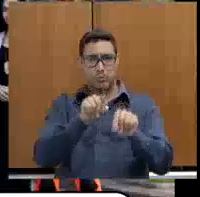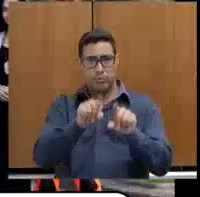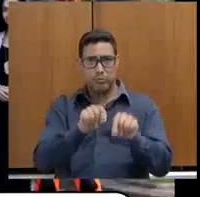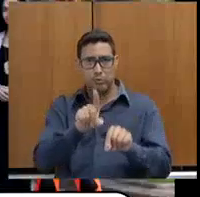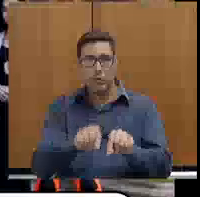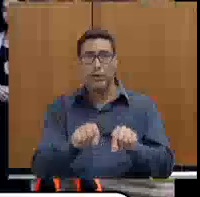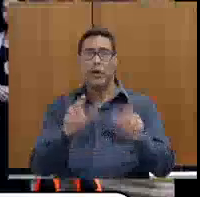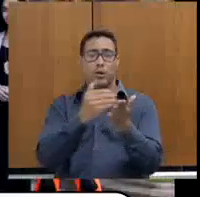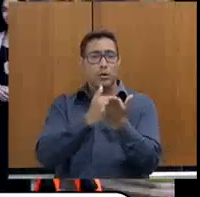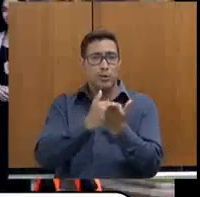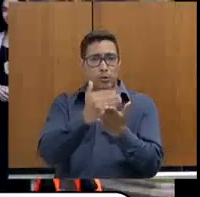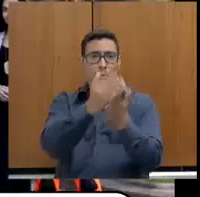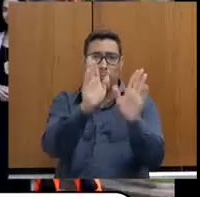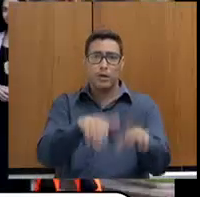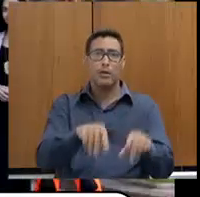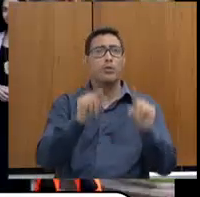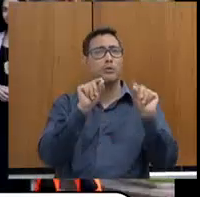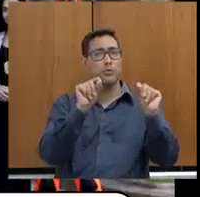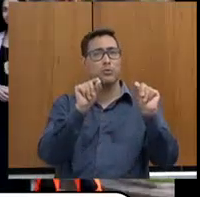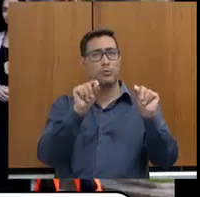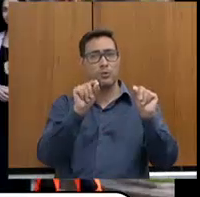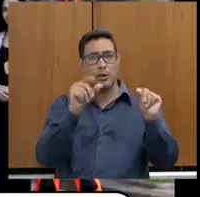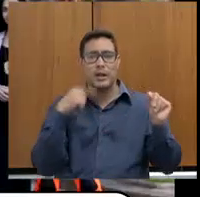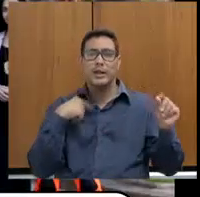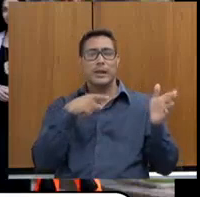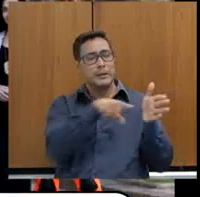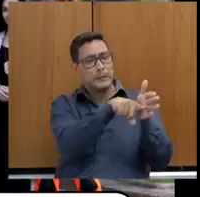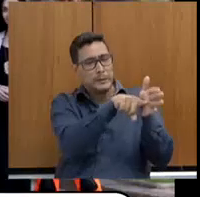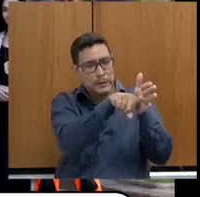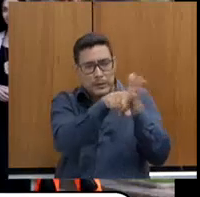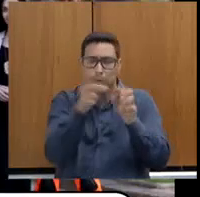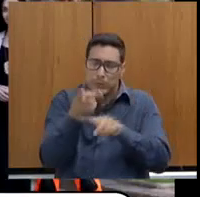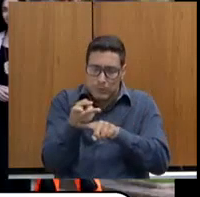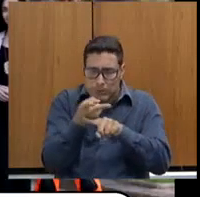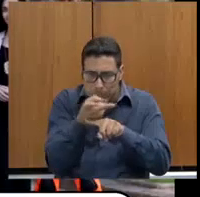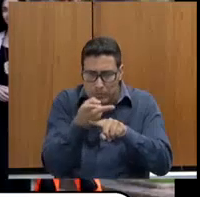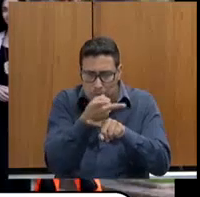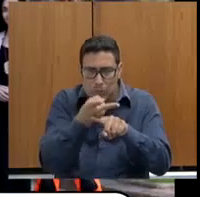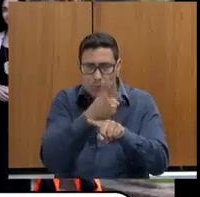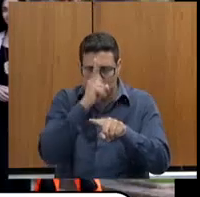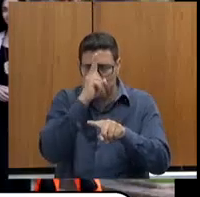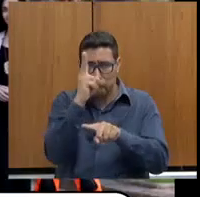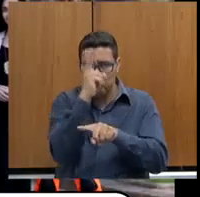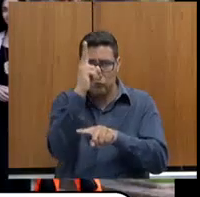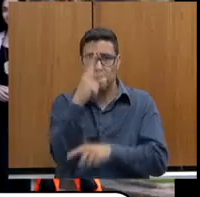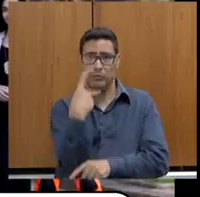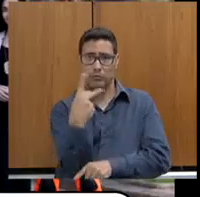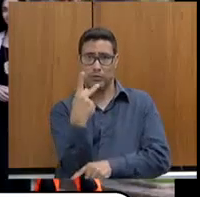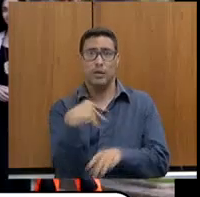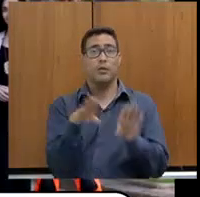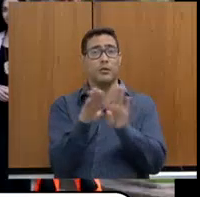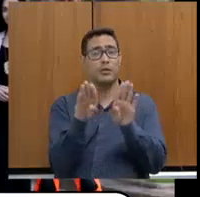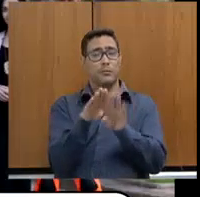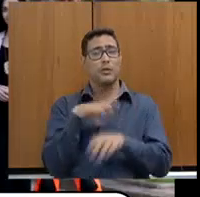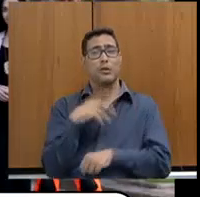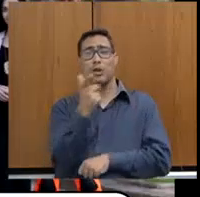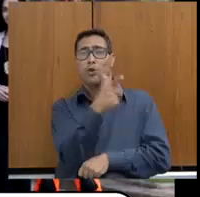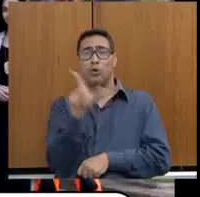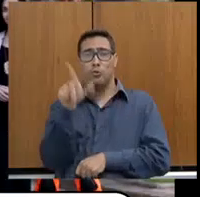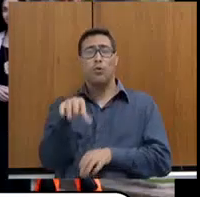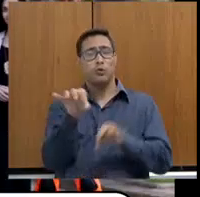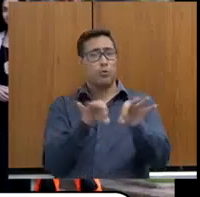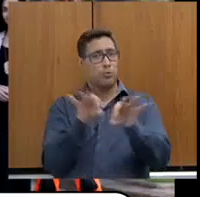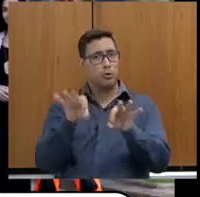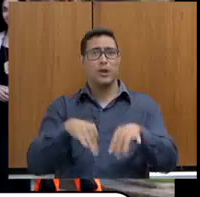e começa uma atividade mais intensa de procura desses criminosos. Então, também tem sido um outro programa de sucesso,